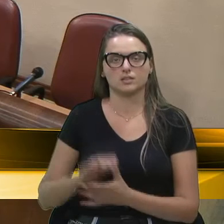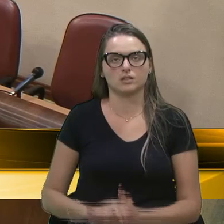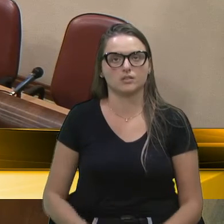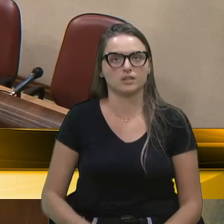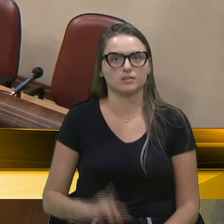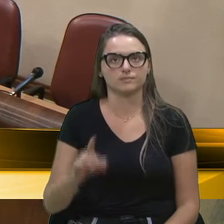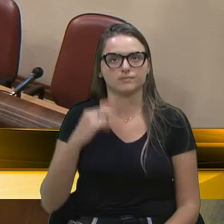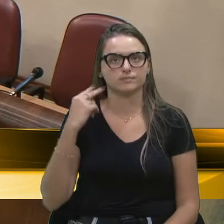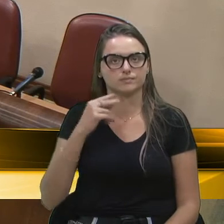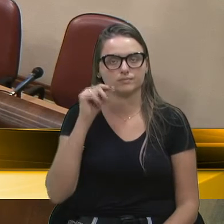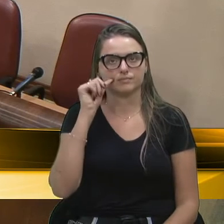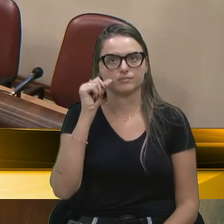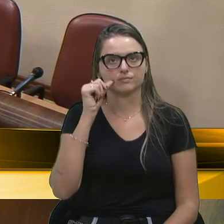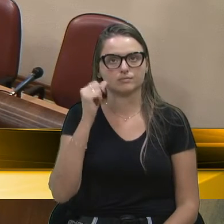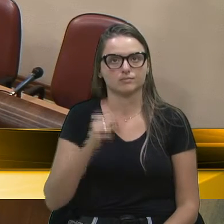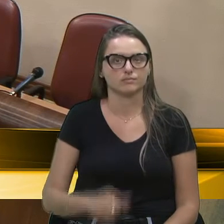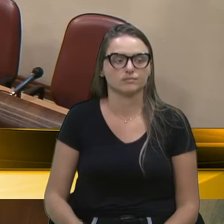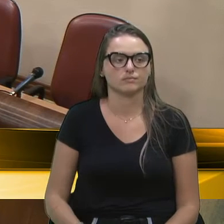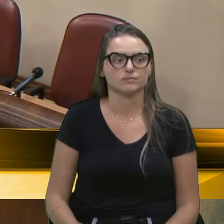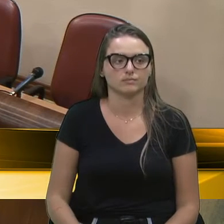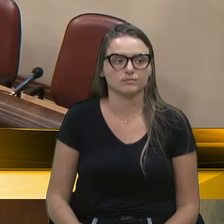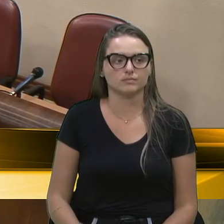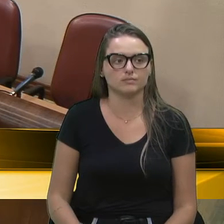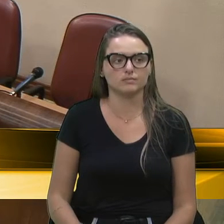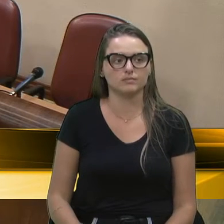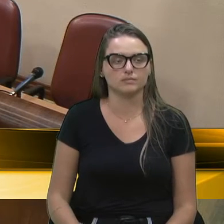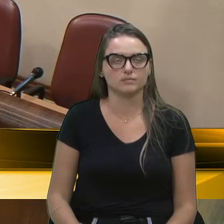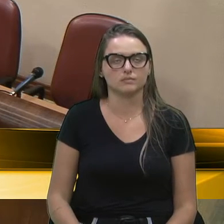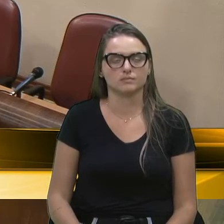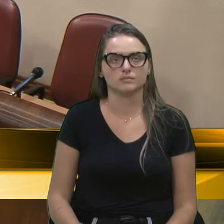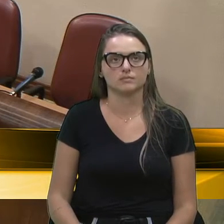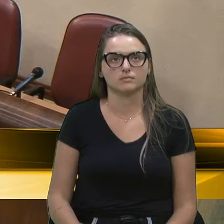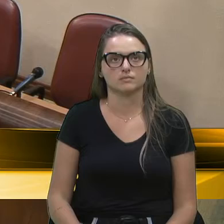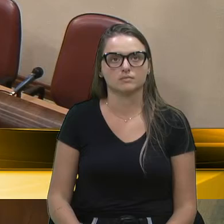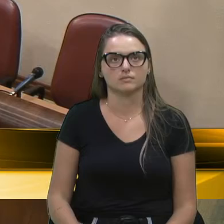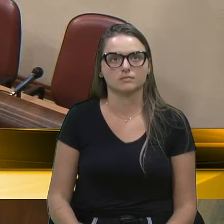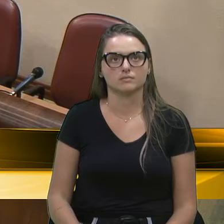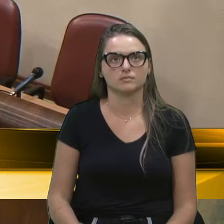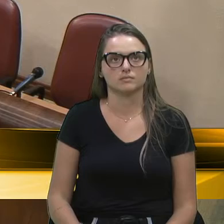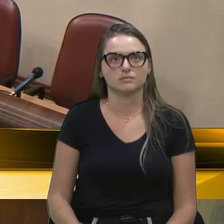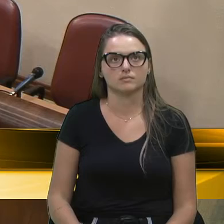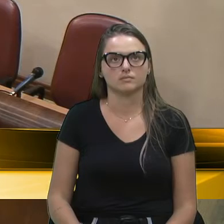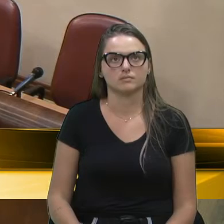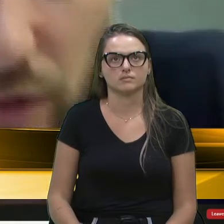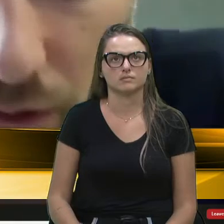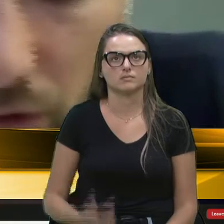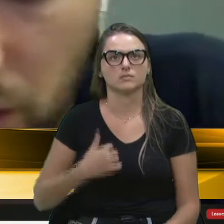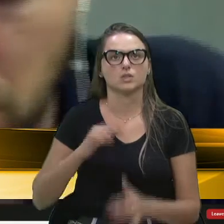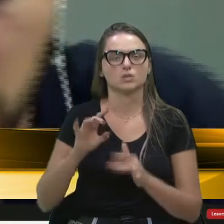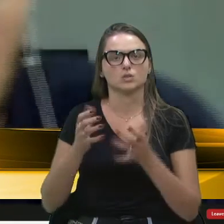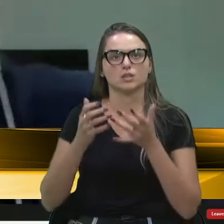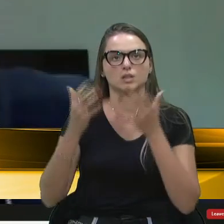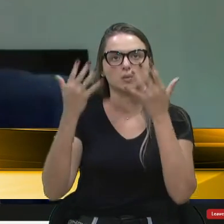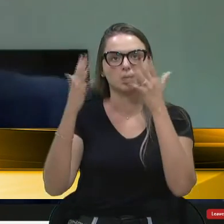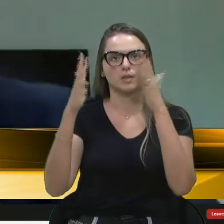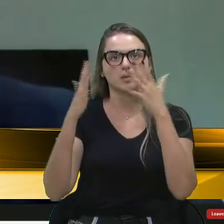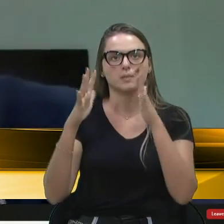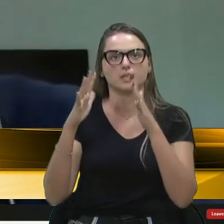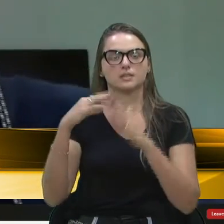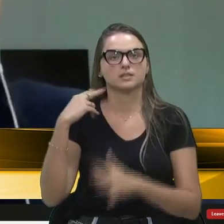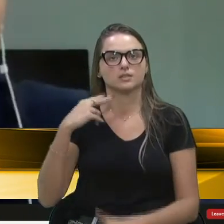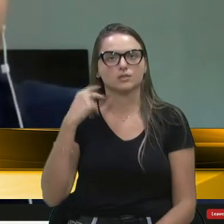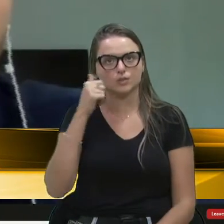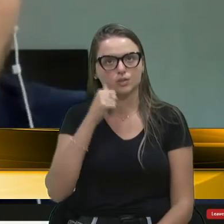Palavra, vereador Marcão. De forma bem rápida, até porque a já estava adiantado a hora, eu só queria parabenizar a vereadora Denise Pessoa,